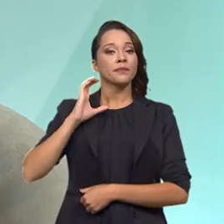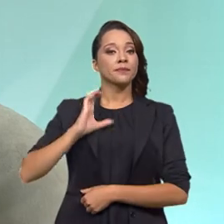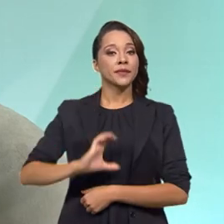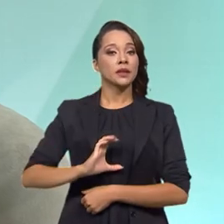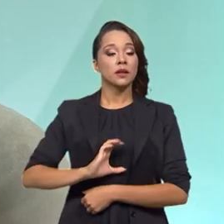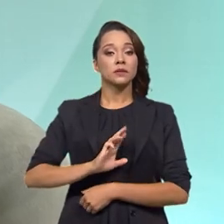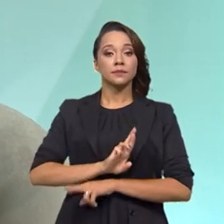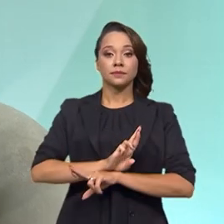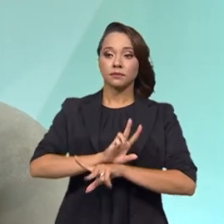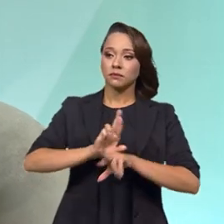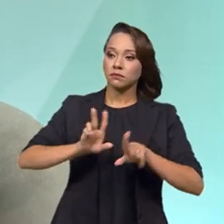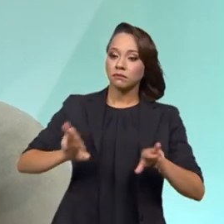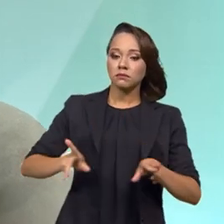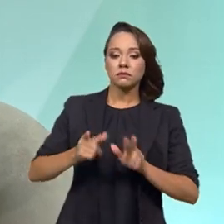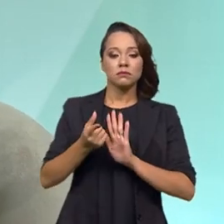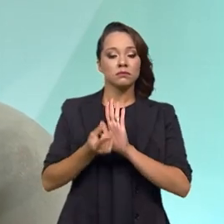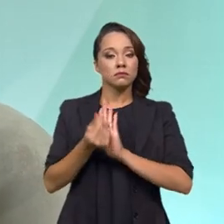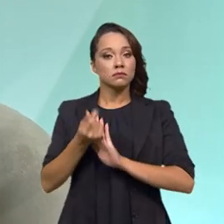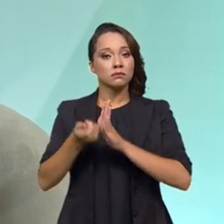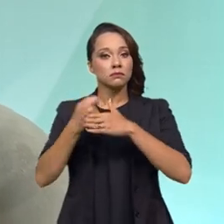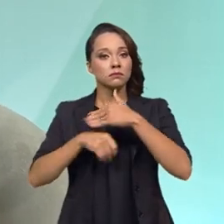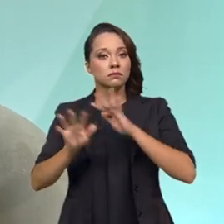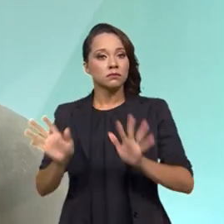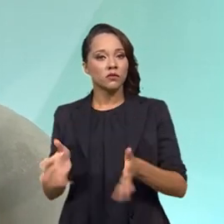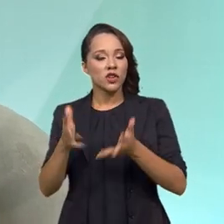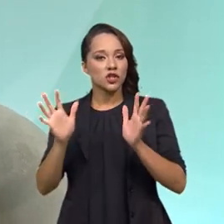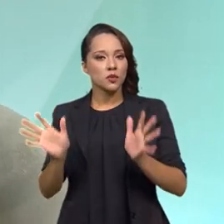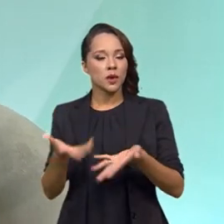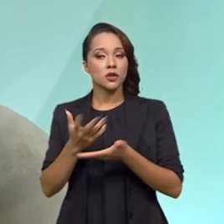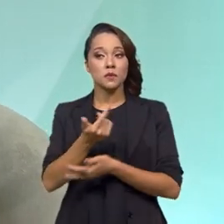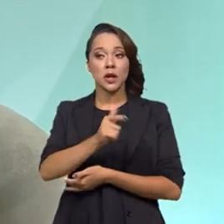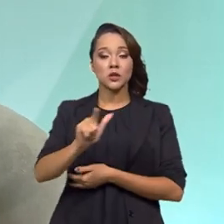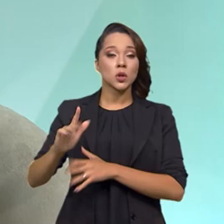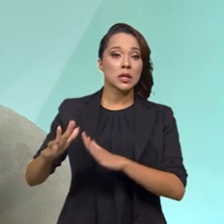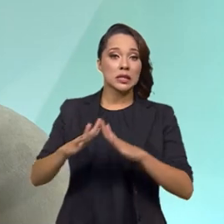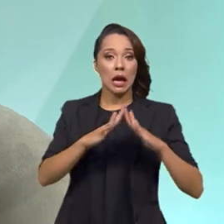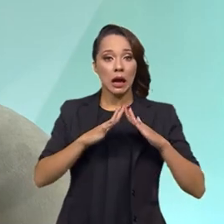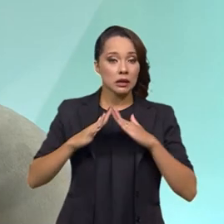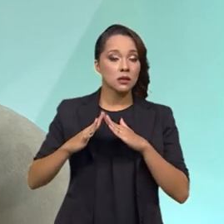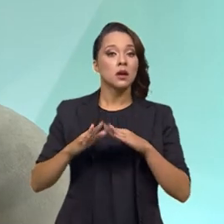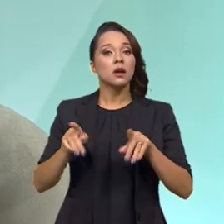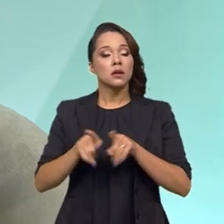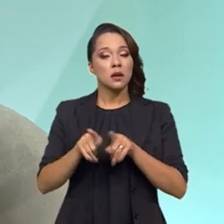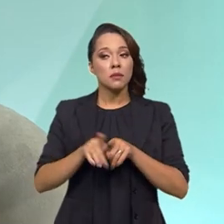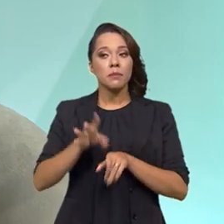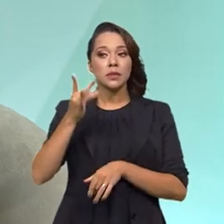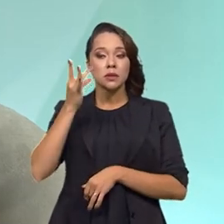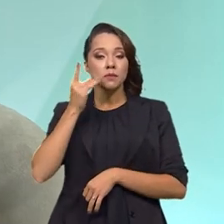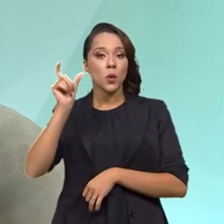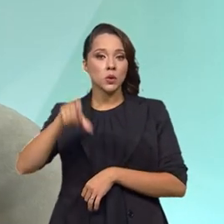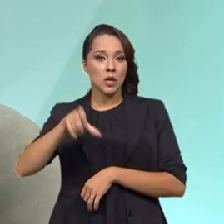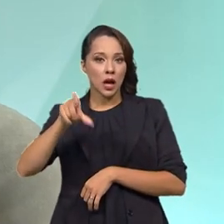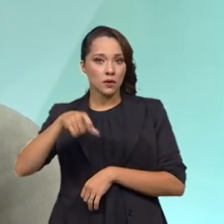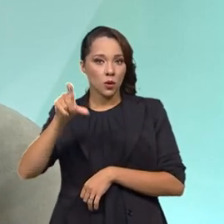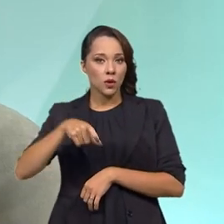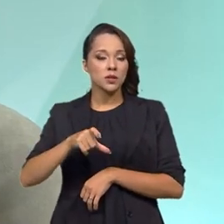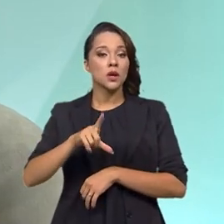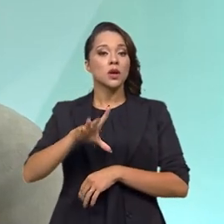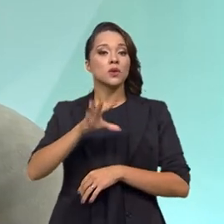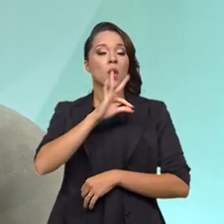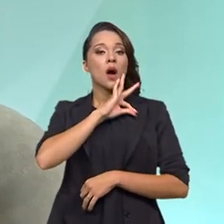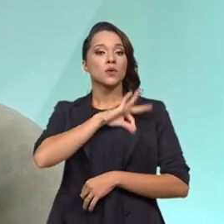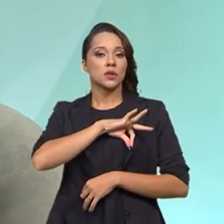uma série de recursos e investimentos para as outras casas e também pessoalmente com os cartões do